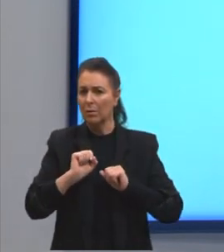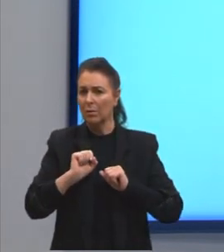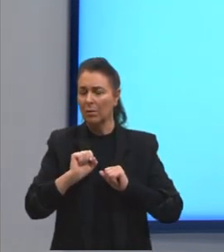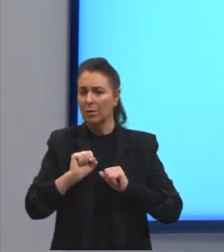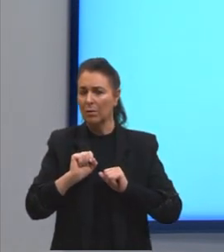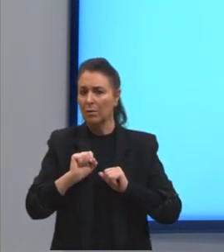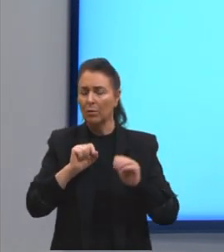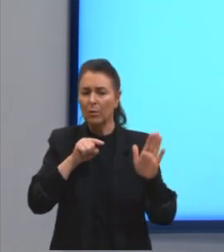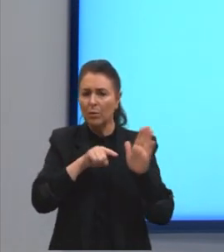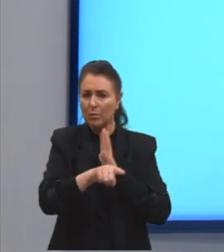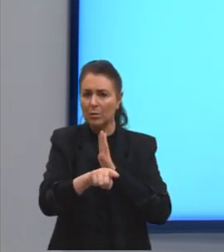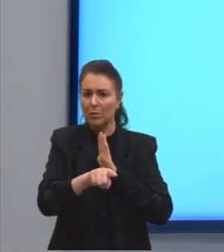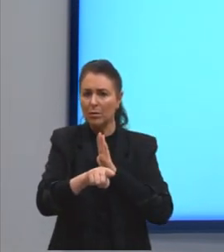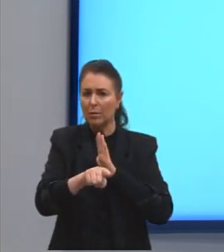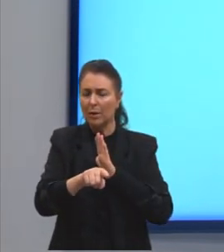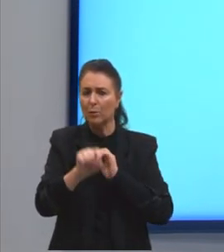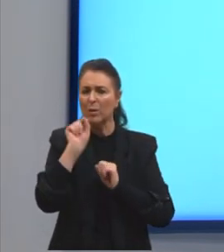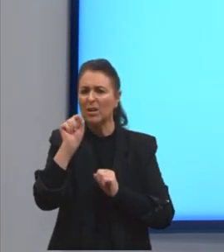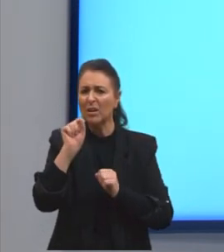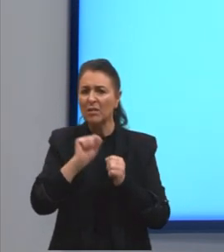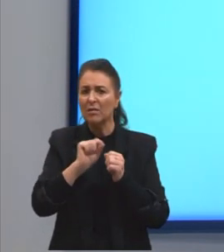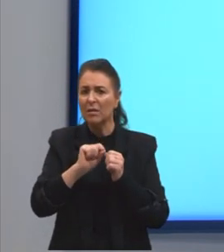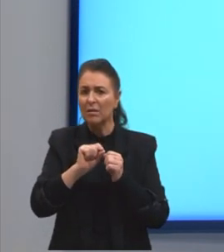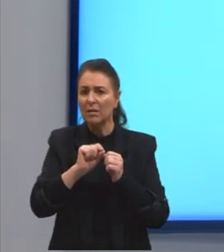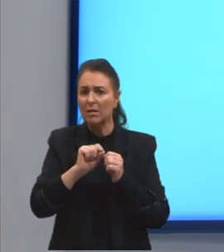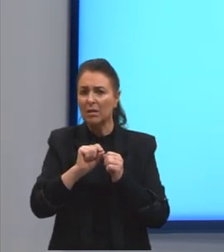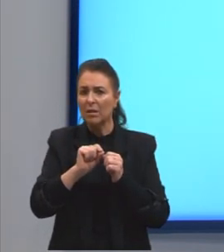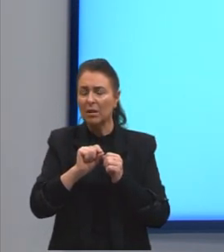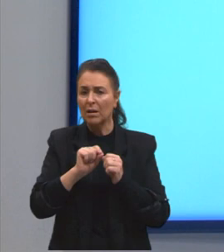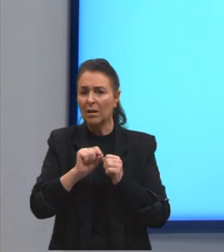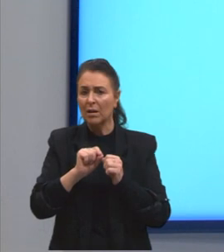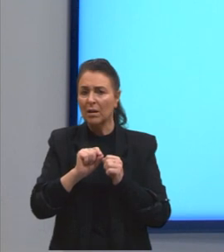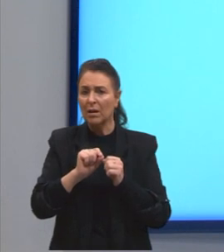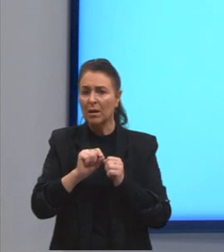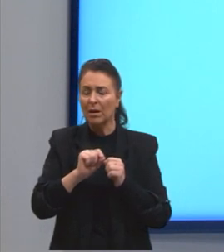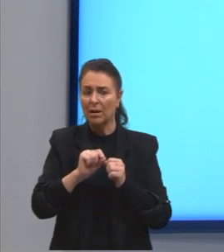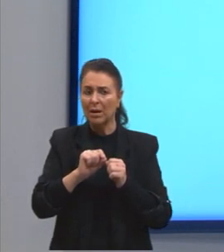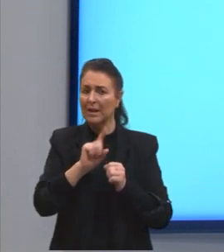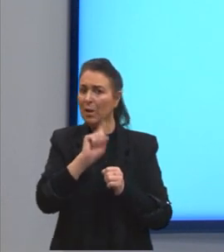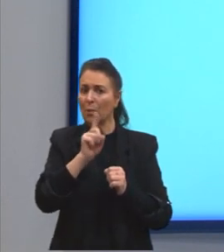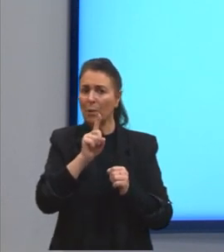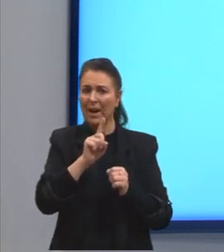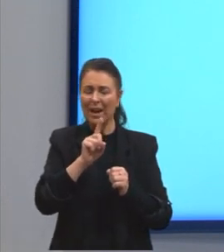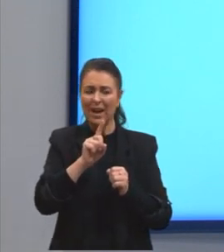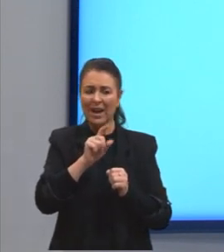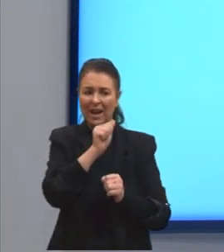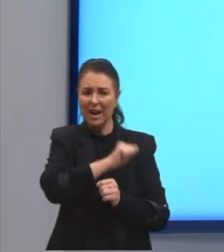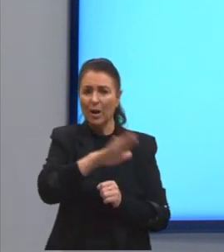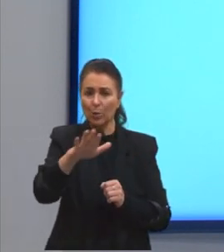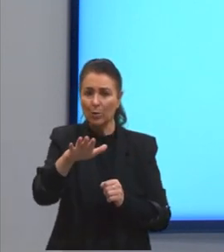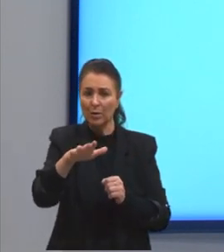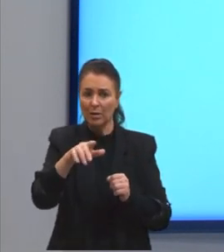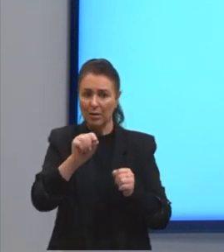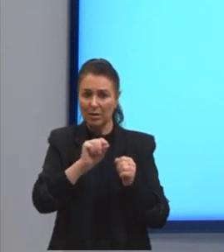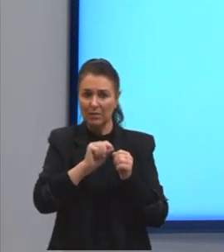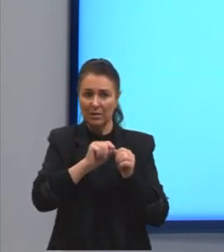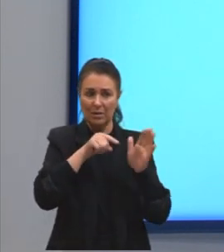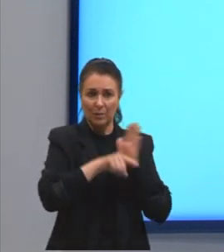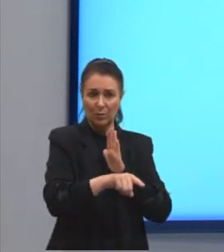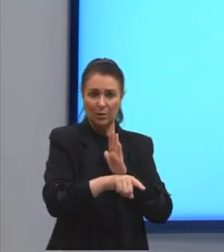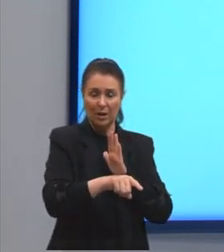O questionamento foi feito a ela. Não é ela que está questionando. Ele está recebendo esse questionamento.